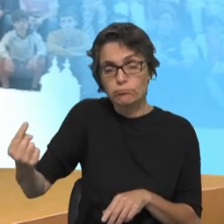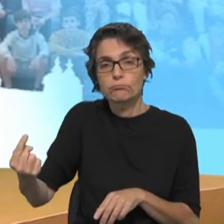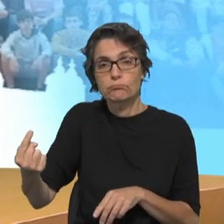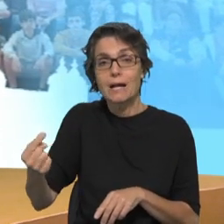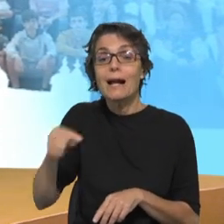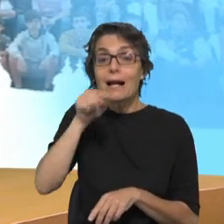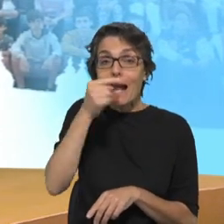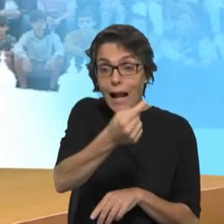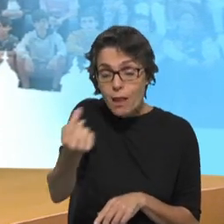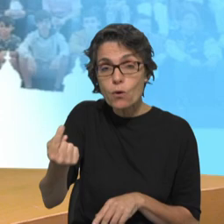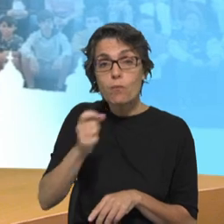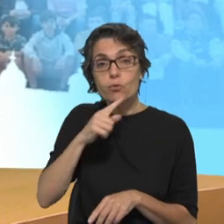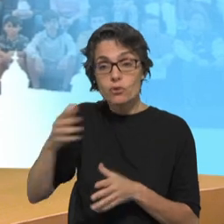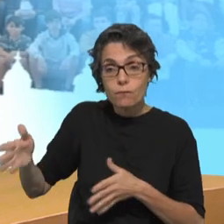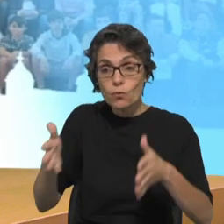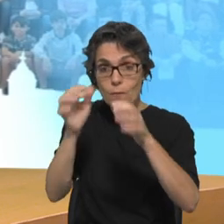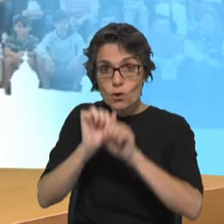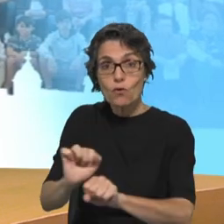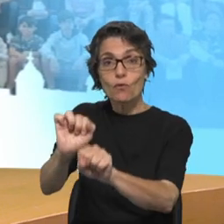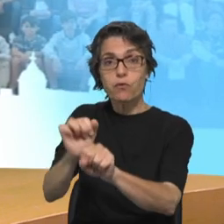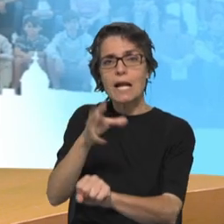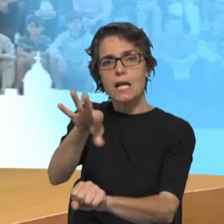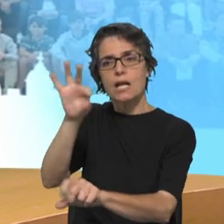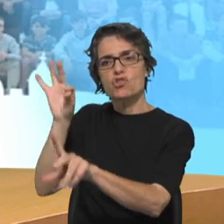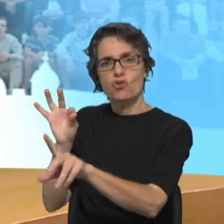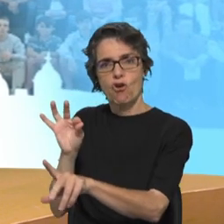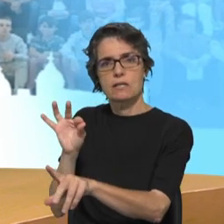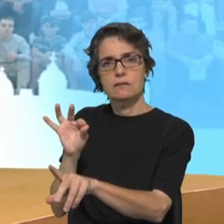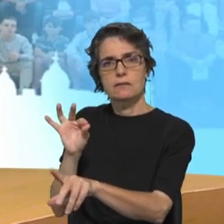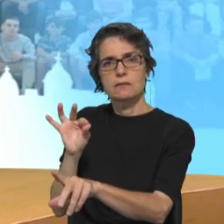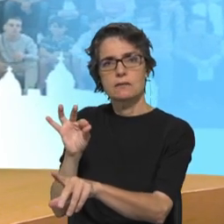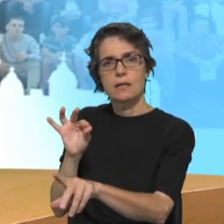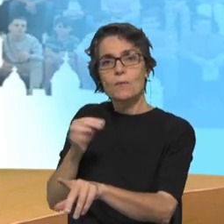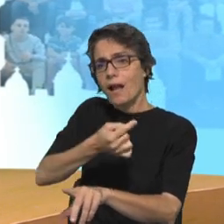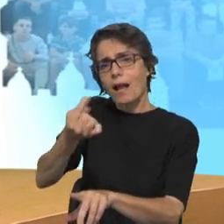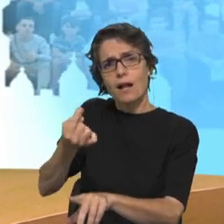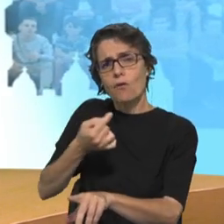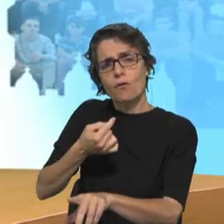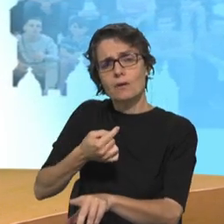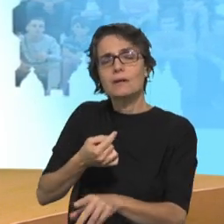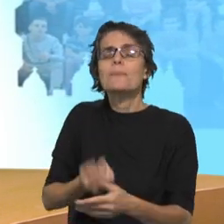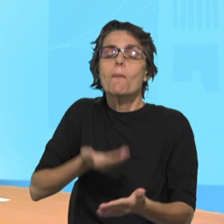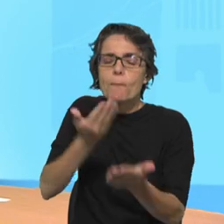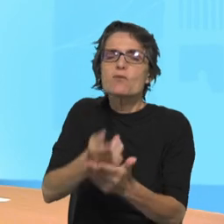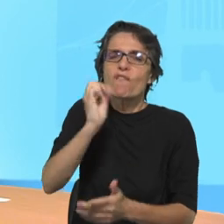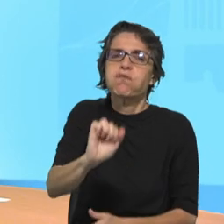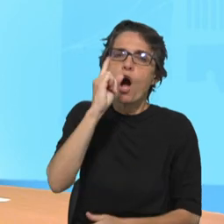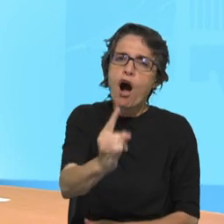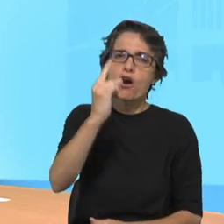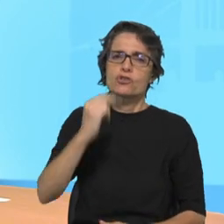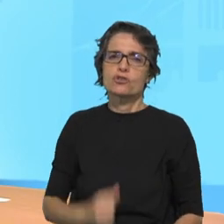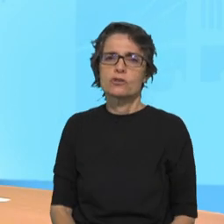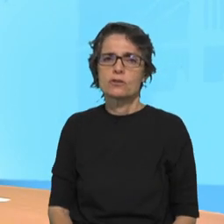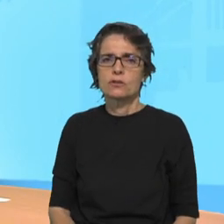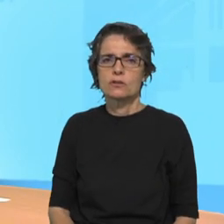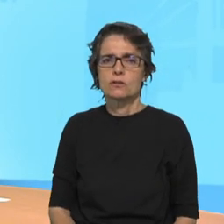escolhas onde cada um é também o protagonista do seu próprio desenvolvimento. E qual é a proposta do CNE nesse processo de